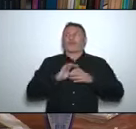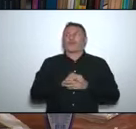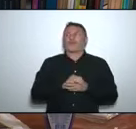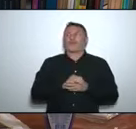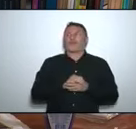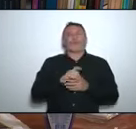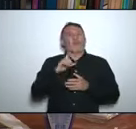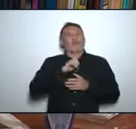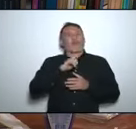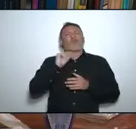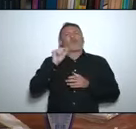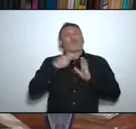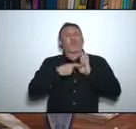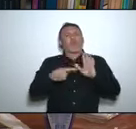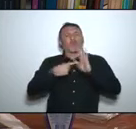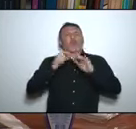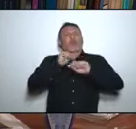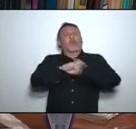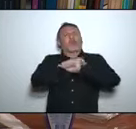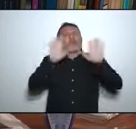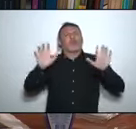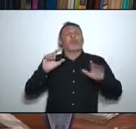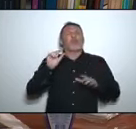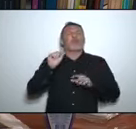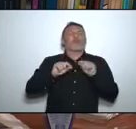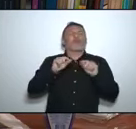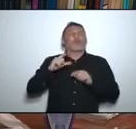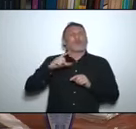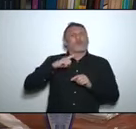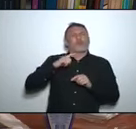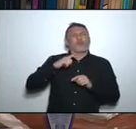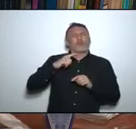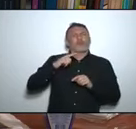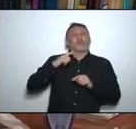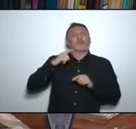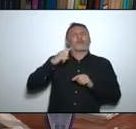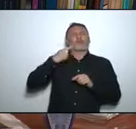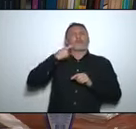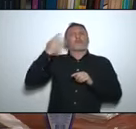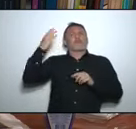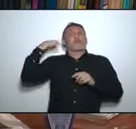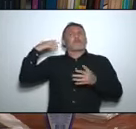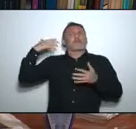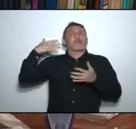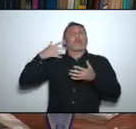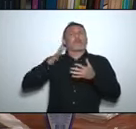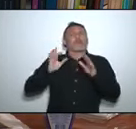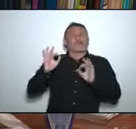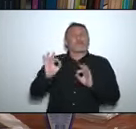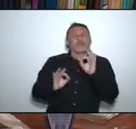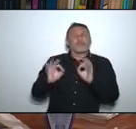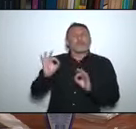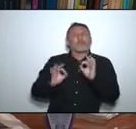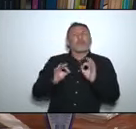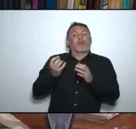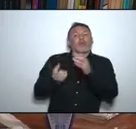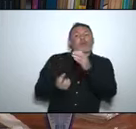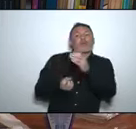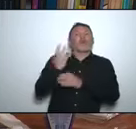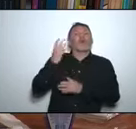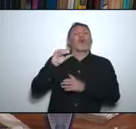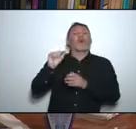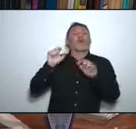últimos dias, já tem aí alguns dias, mais de uma semana, trabalhando num sistema para que a gente tenha